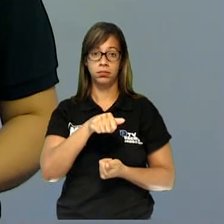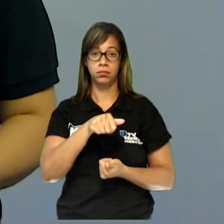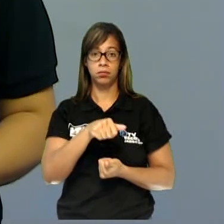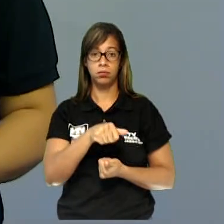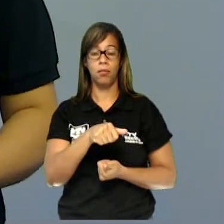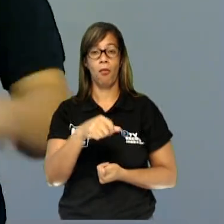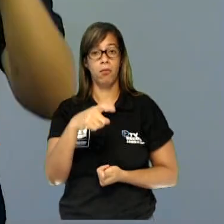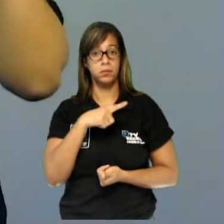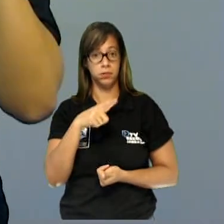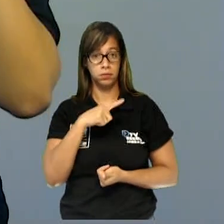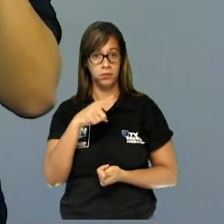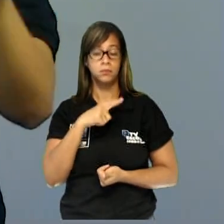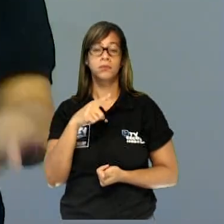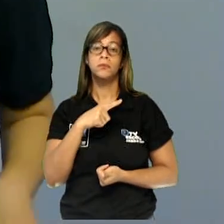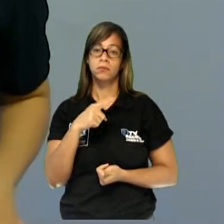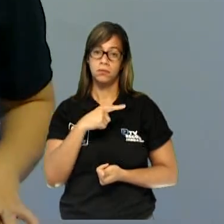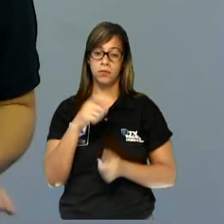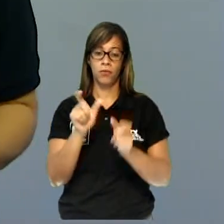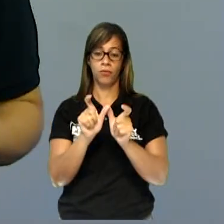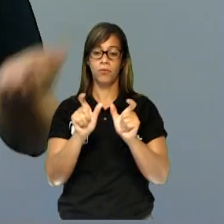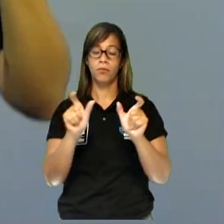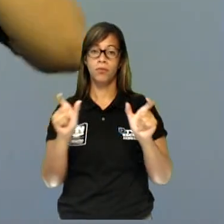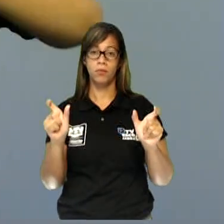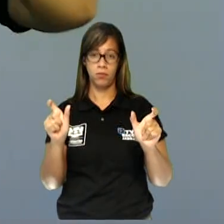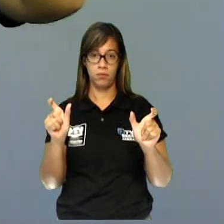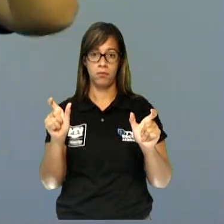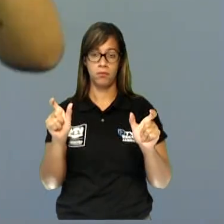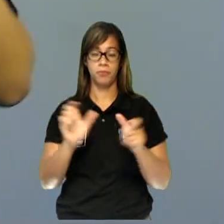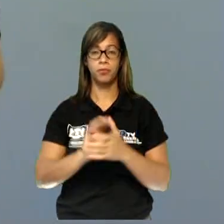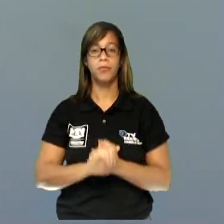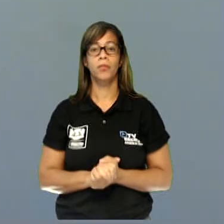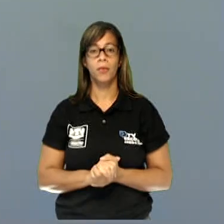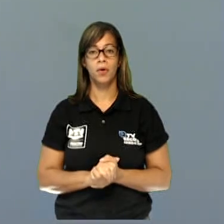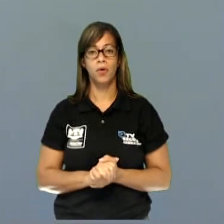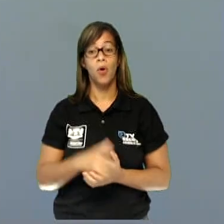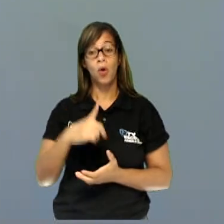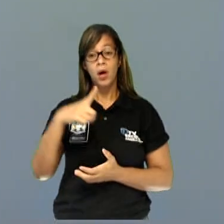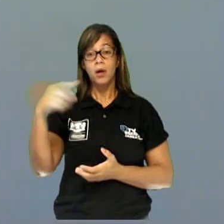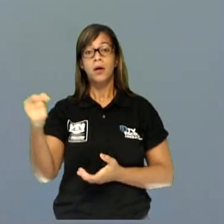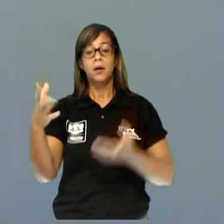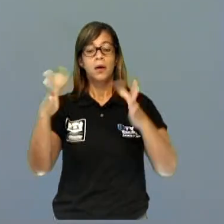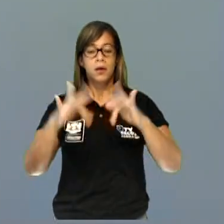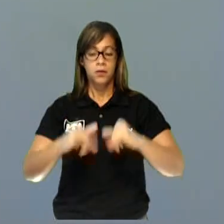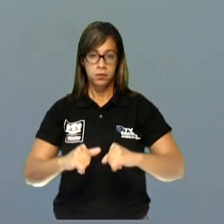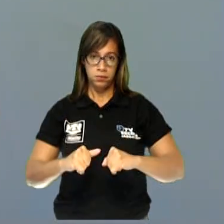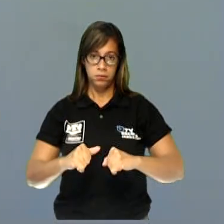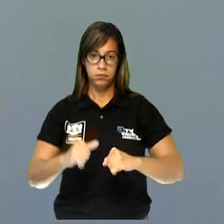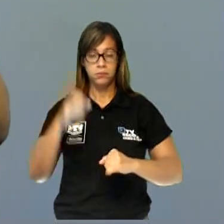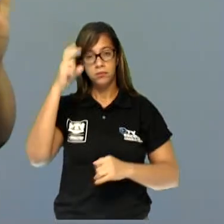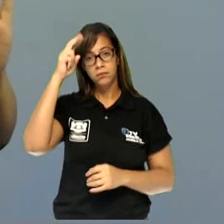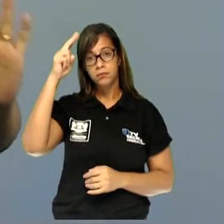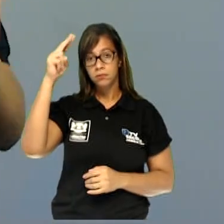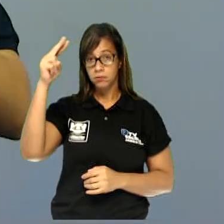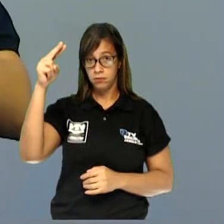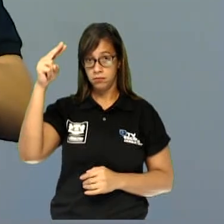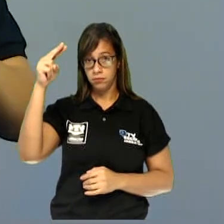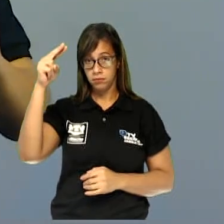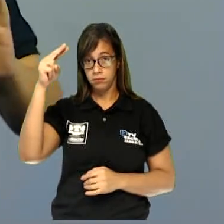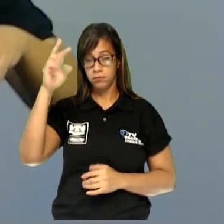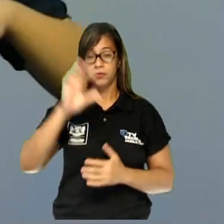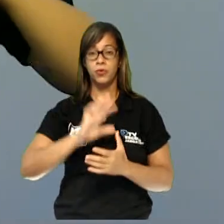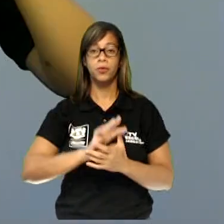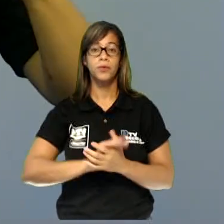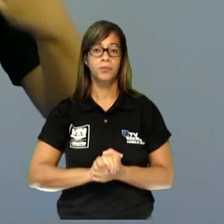da história. Essa é a parte do desenvolvimento. Quando eles saem, já é o final da história. Já não é mais desenvolvimento, é